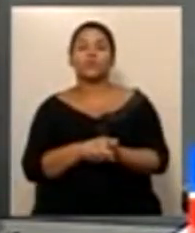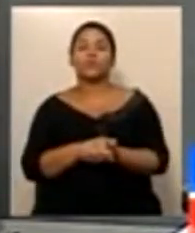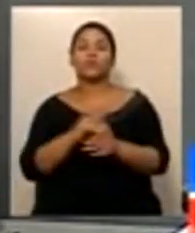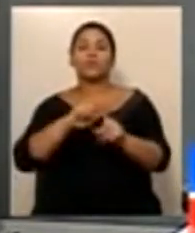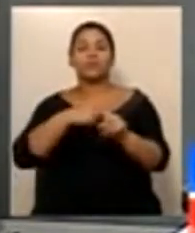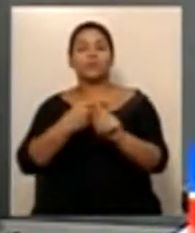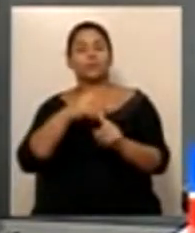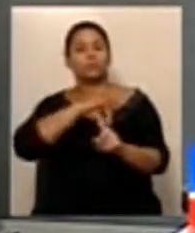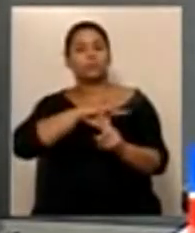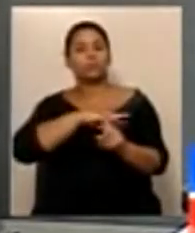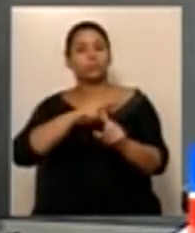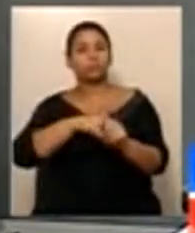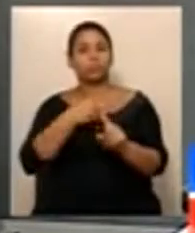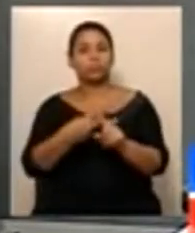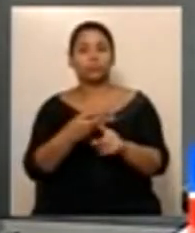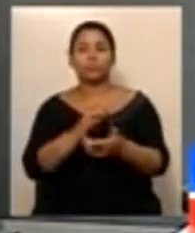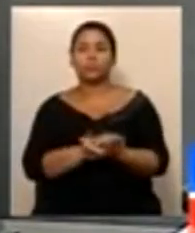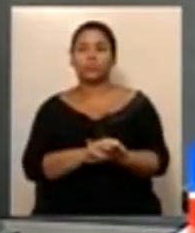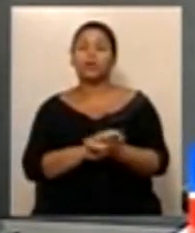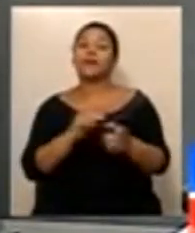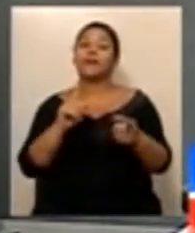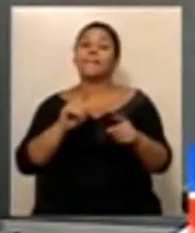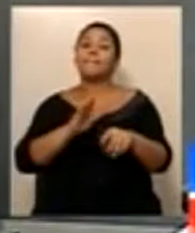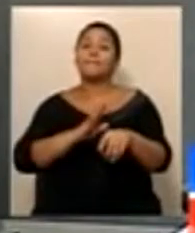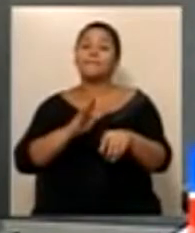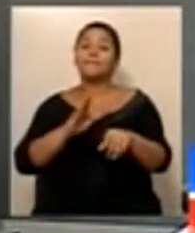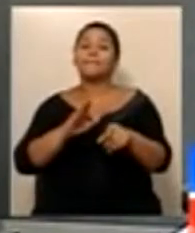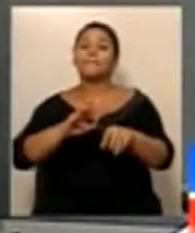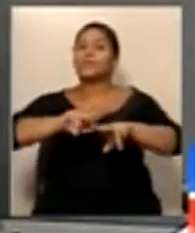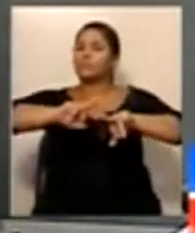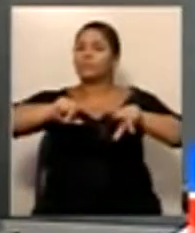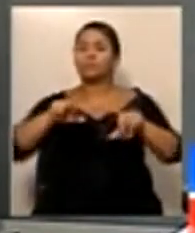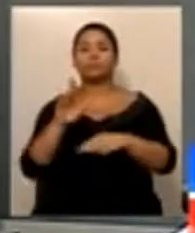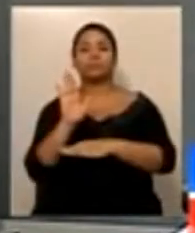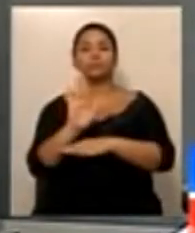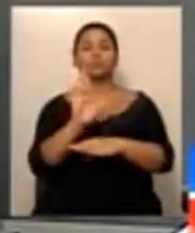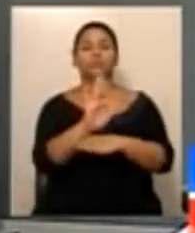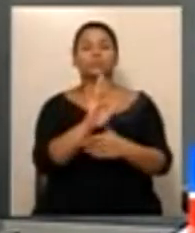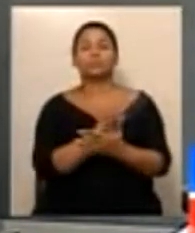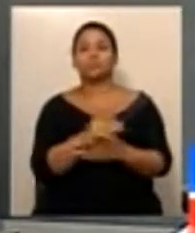fundações públicas e adota outras providências. Em discussão?